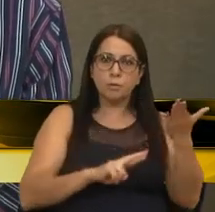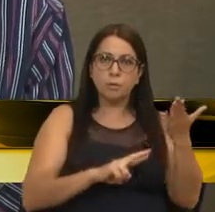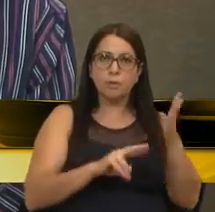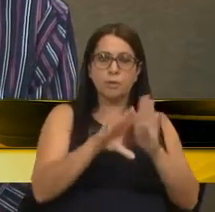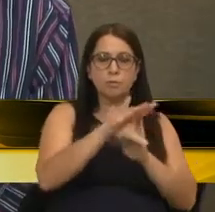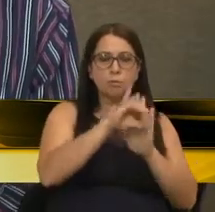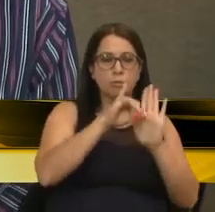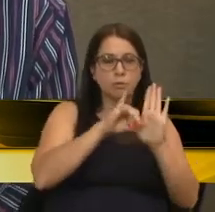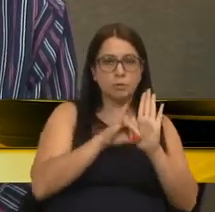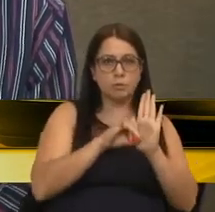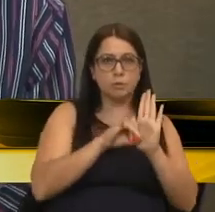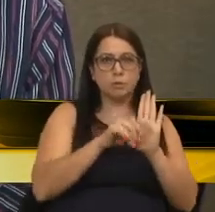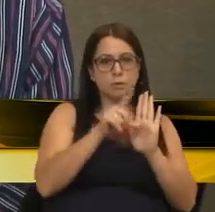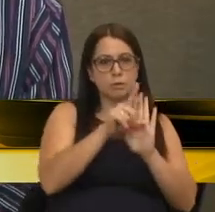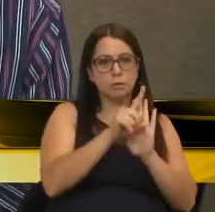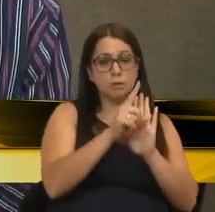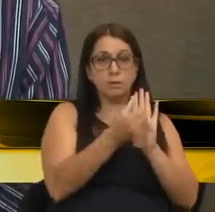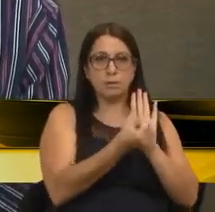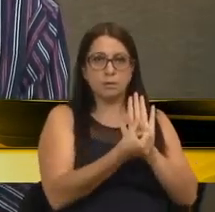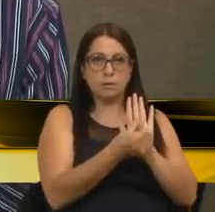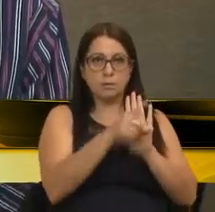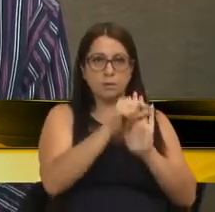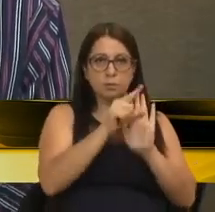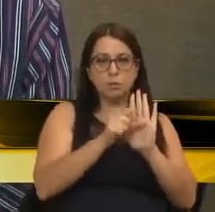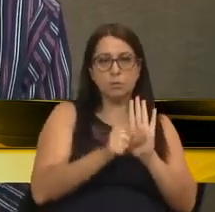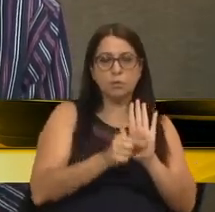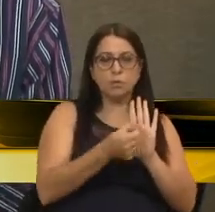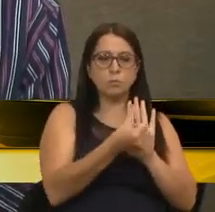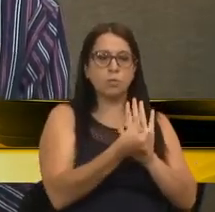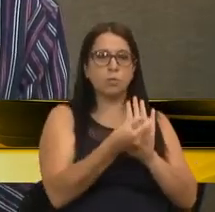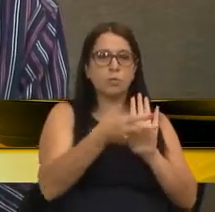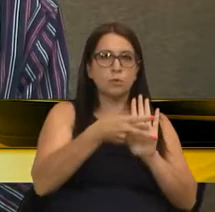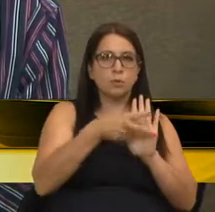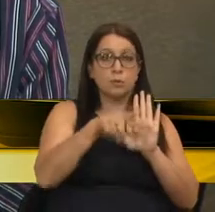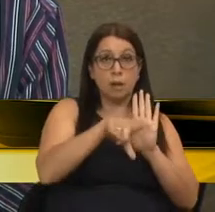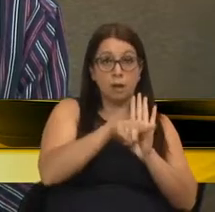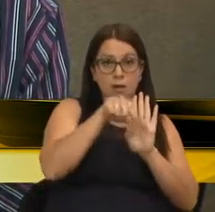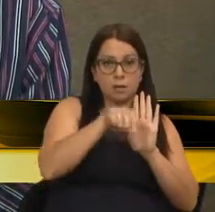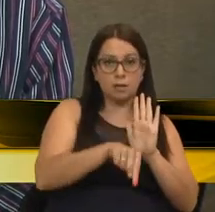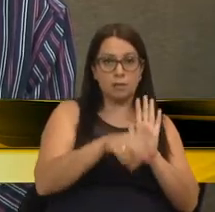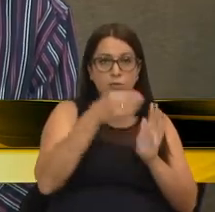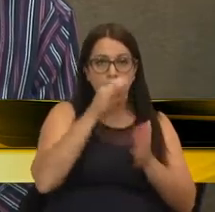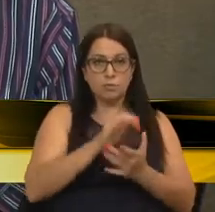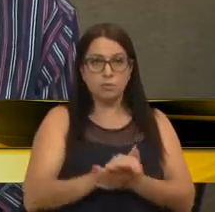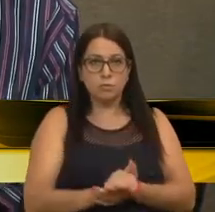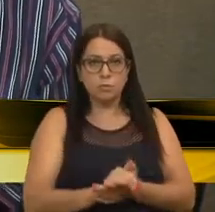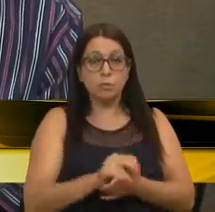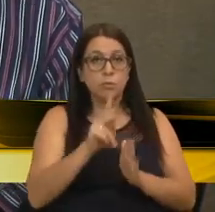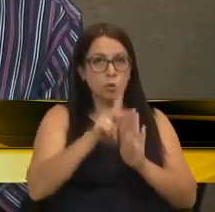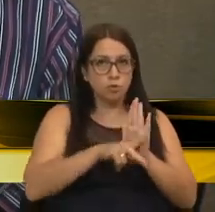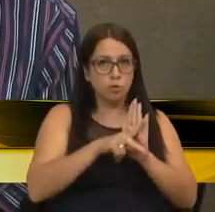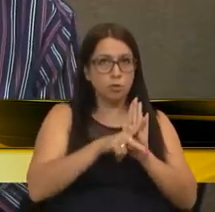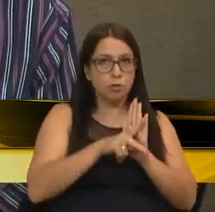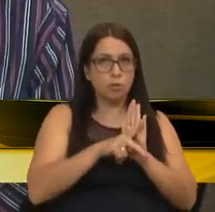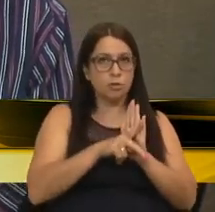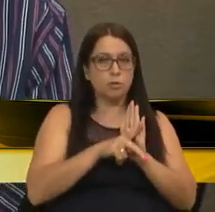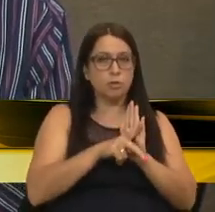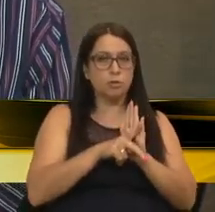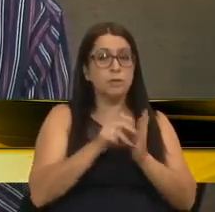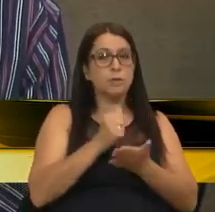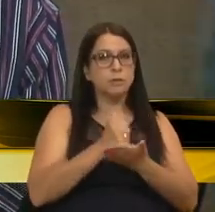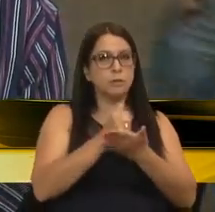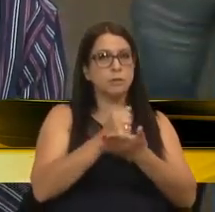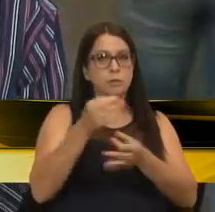inciso 16º do artigo 62 da Lei Orgânica Municipal. O projeto foi baixado à assessoria